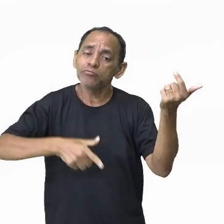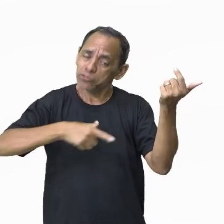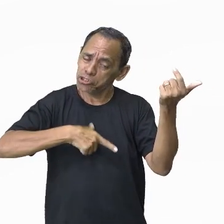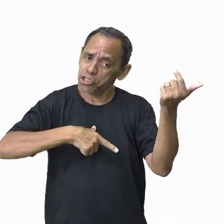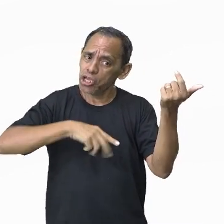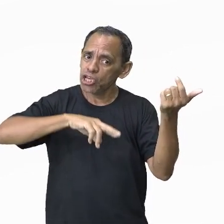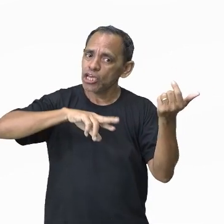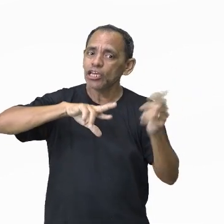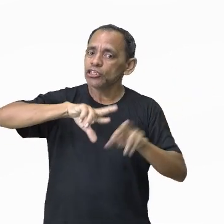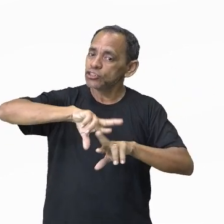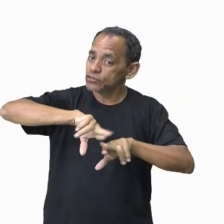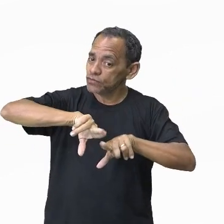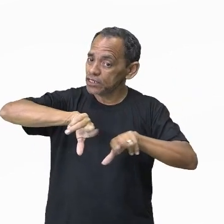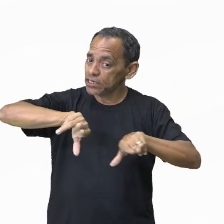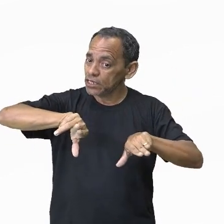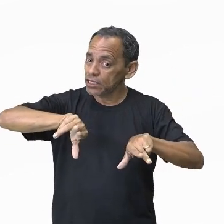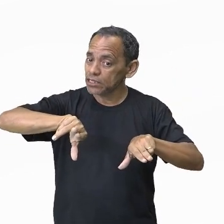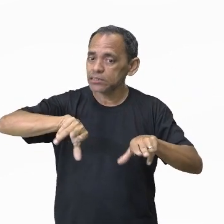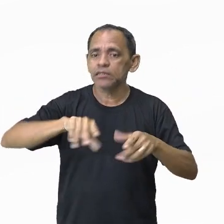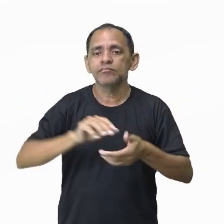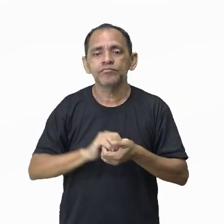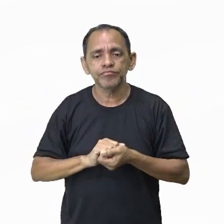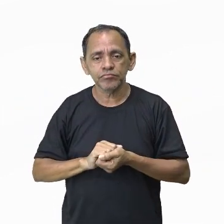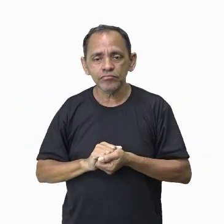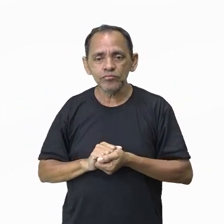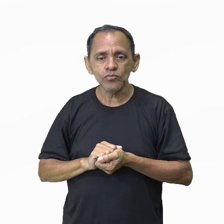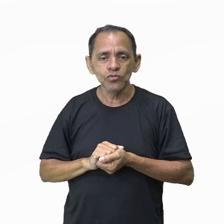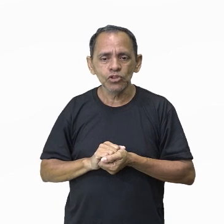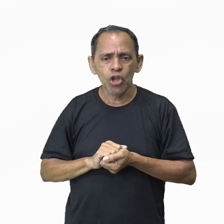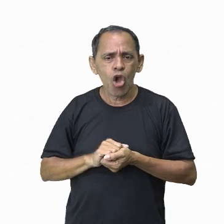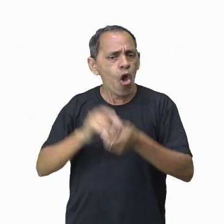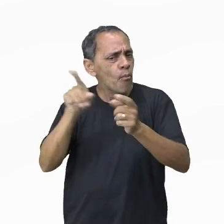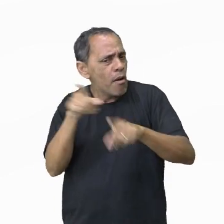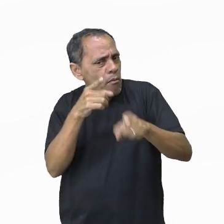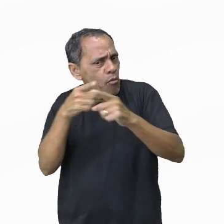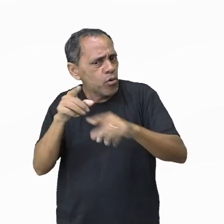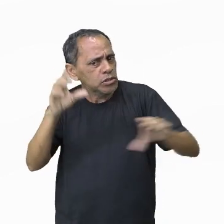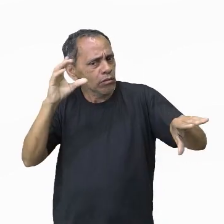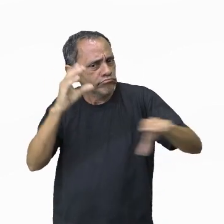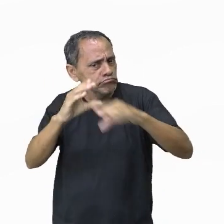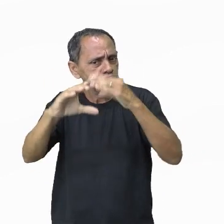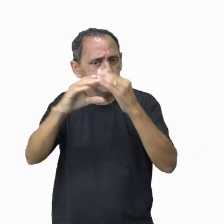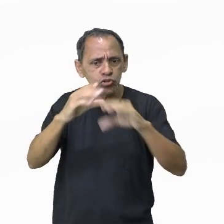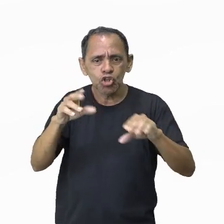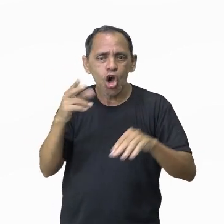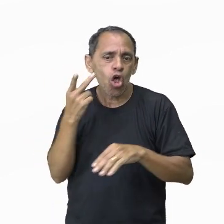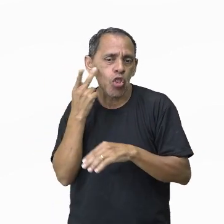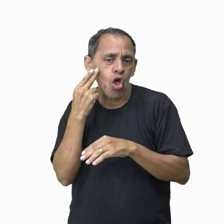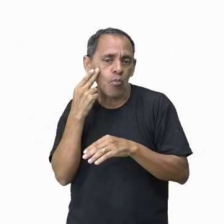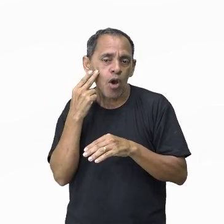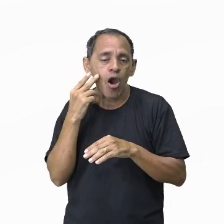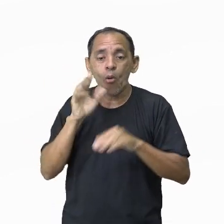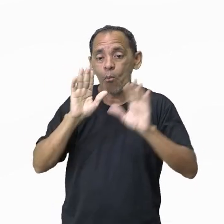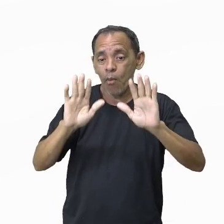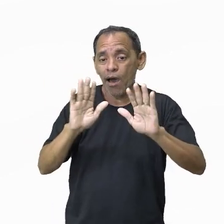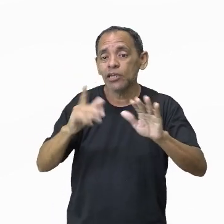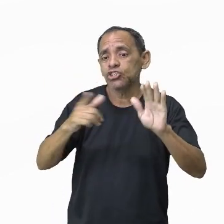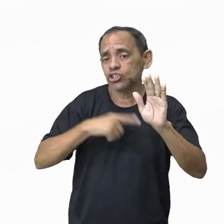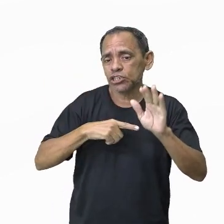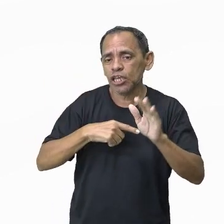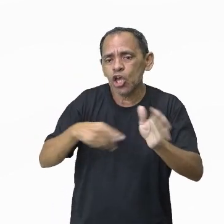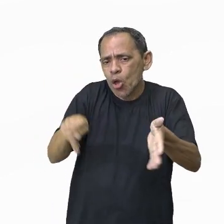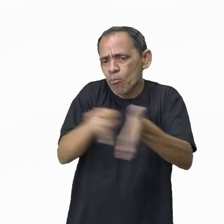uma canção normal e tem o violão erudita, que vai utilizar ali uns campos harmônicos completamente